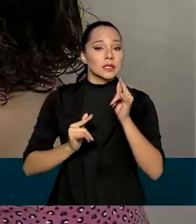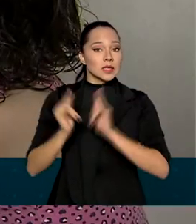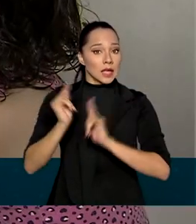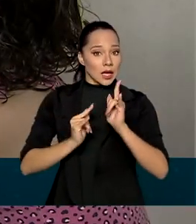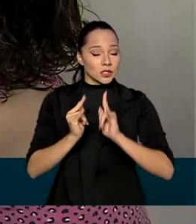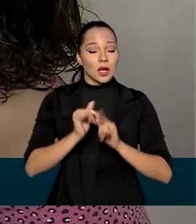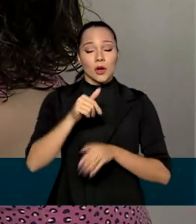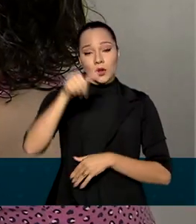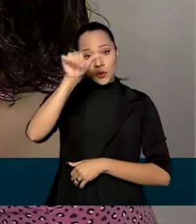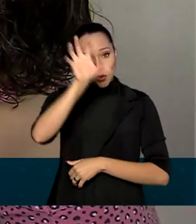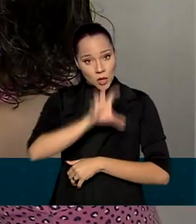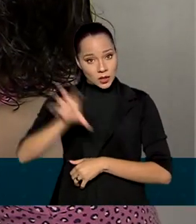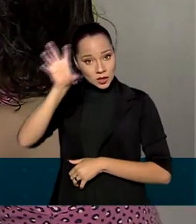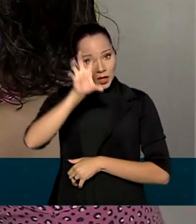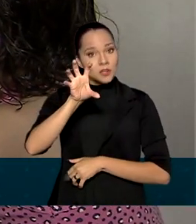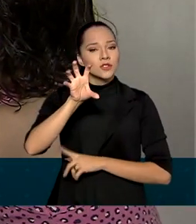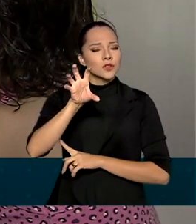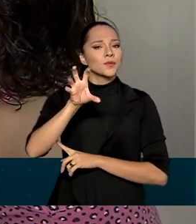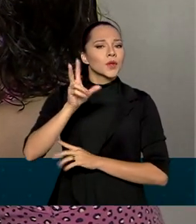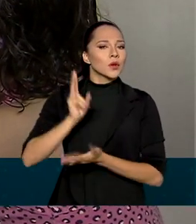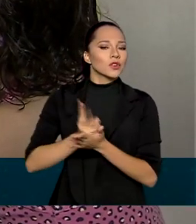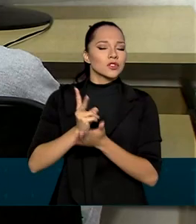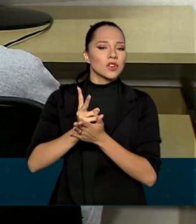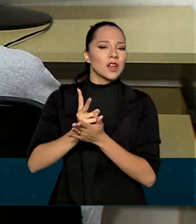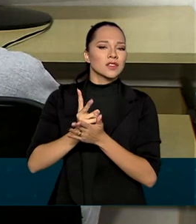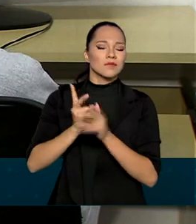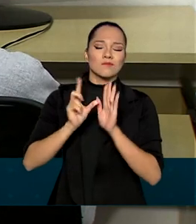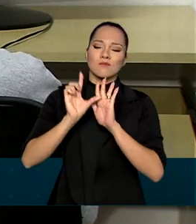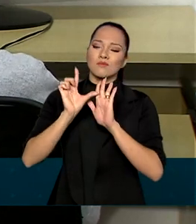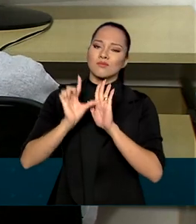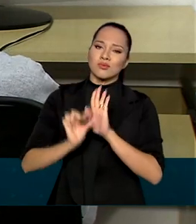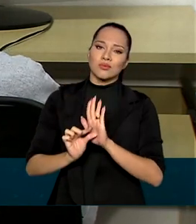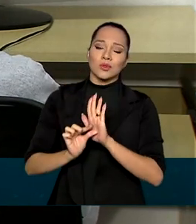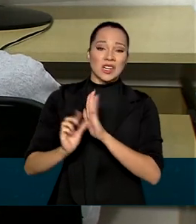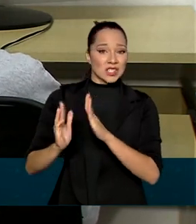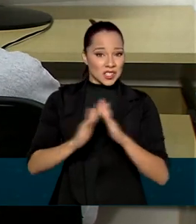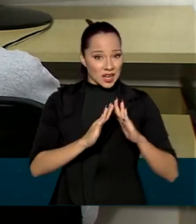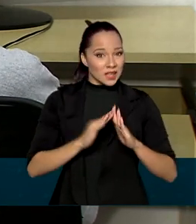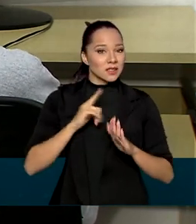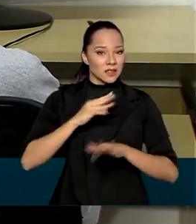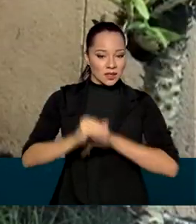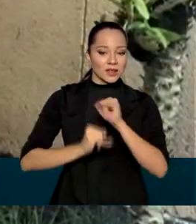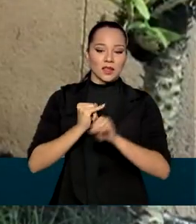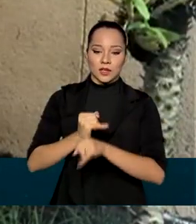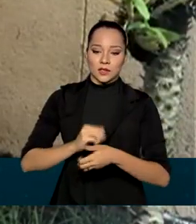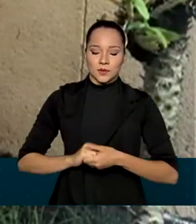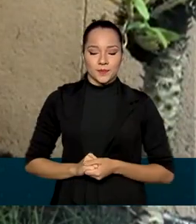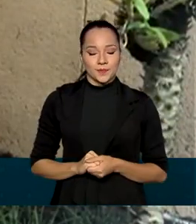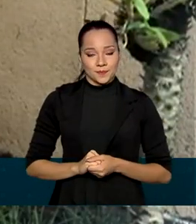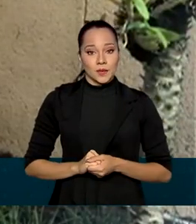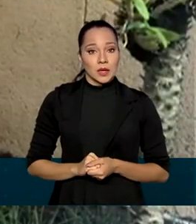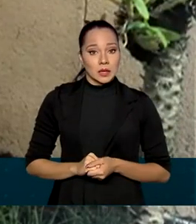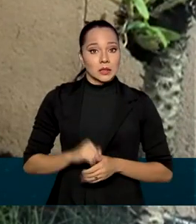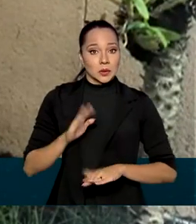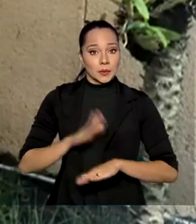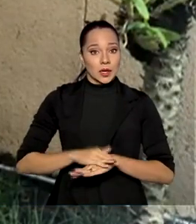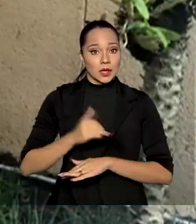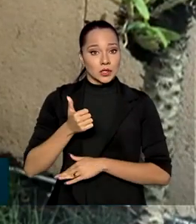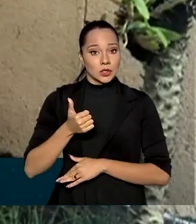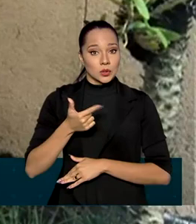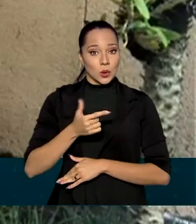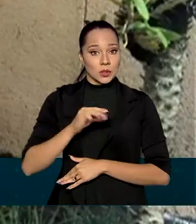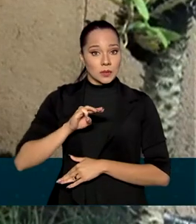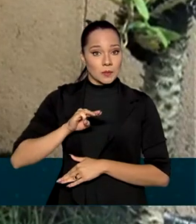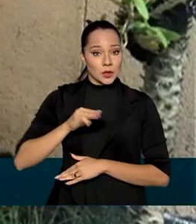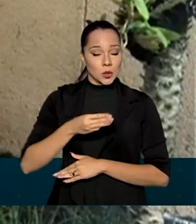a região nordeste se manteve com o menor percentual de domicílios com internet. Nos mais de 12 milhões e